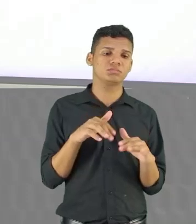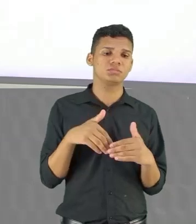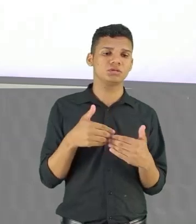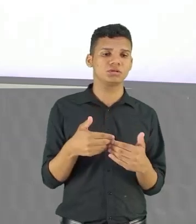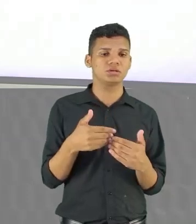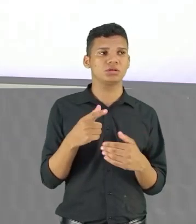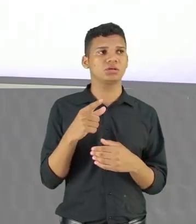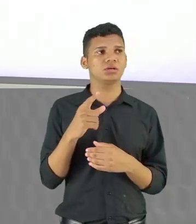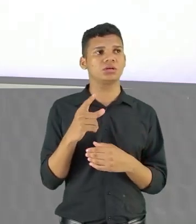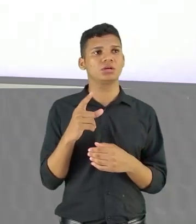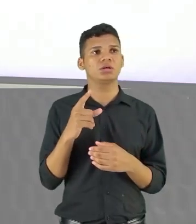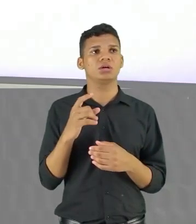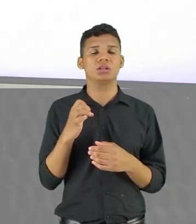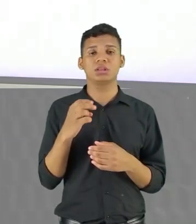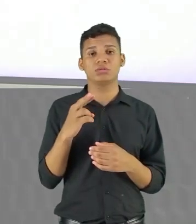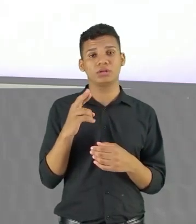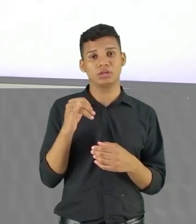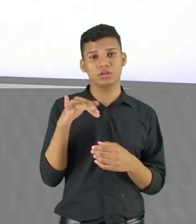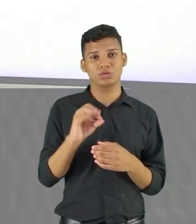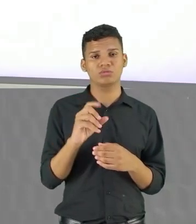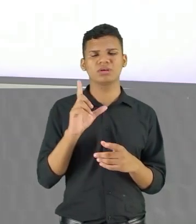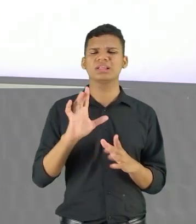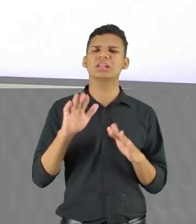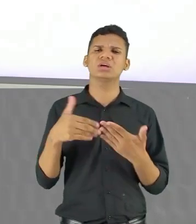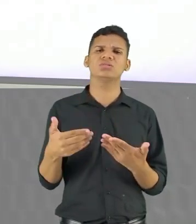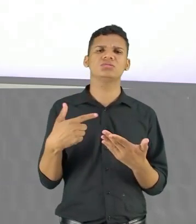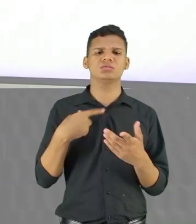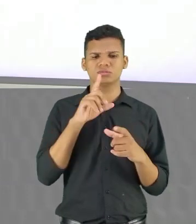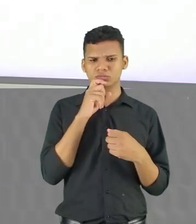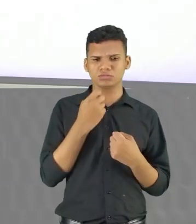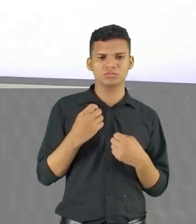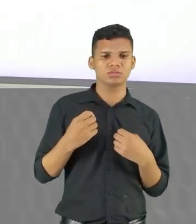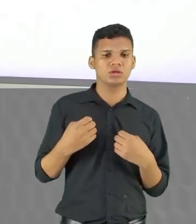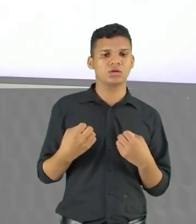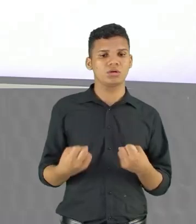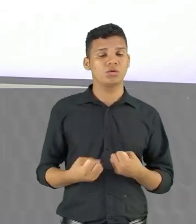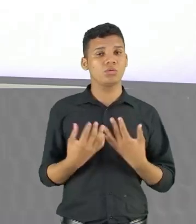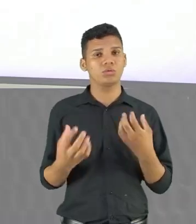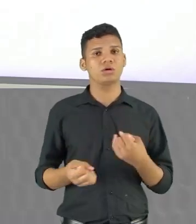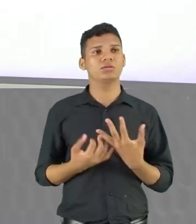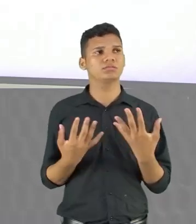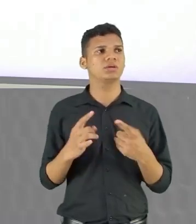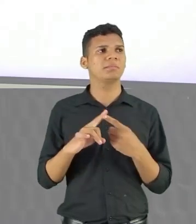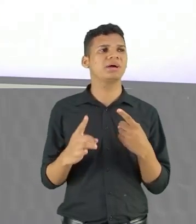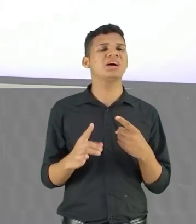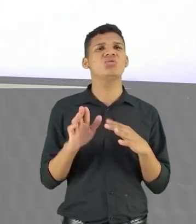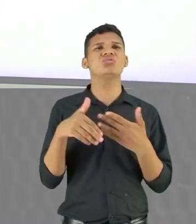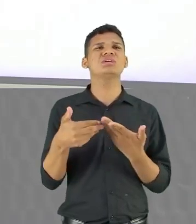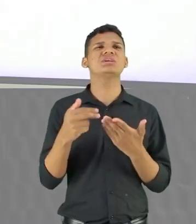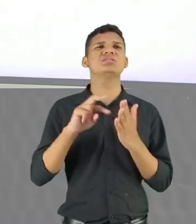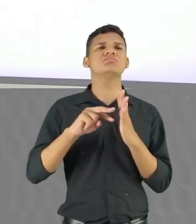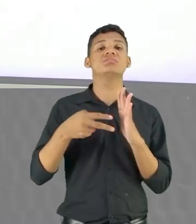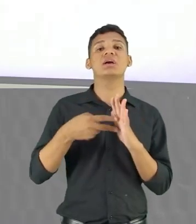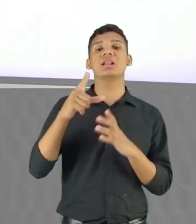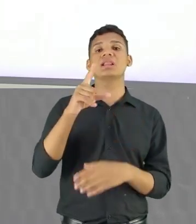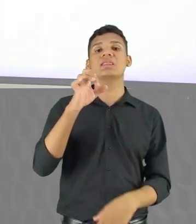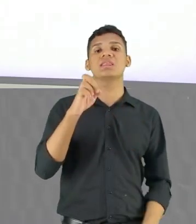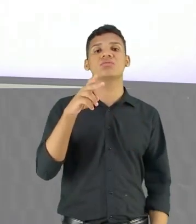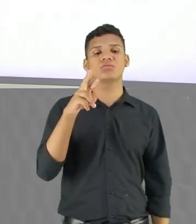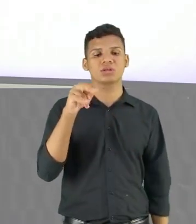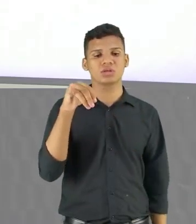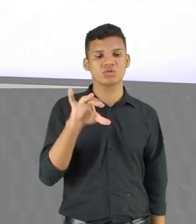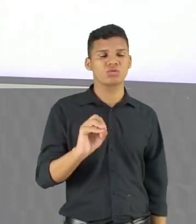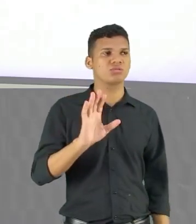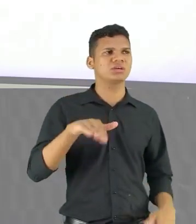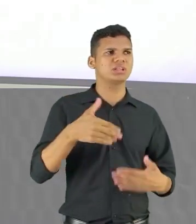eu lírico Revela Na força das memórias Evocadas A Esse eu lírico O que seria Esse eu lírico A voz expressa